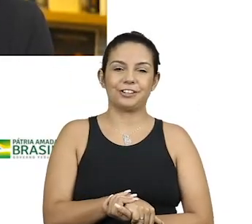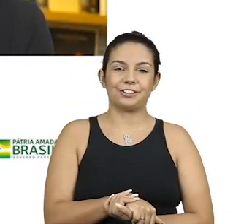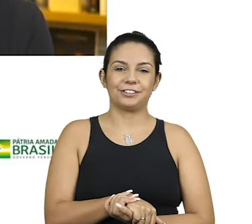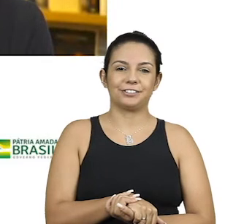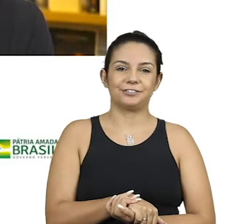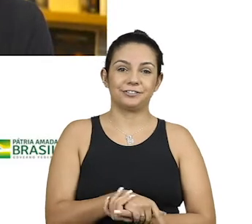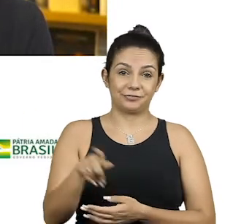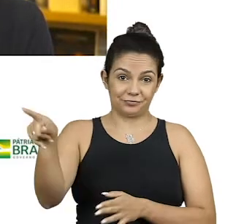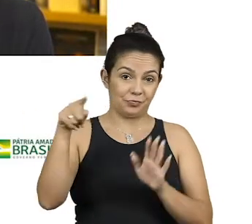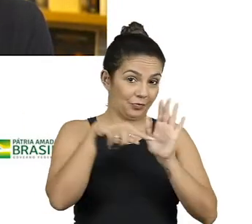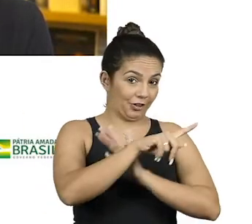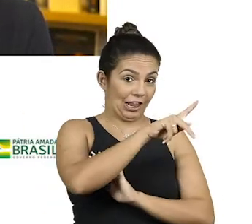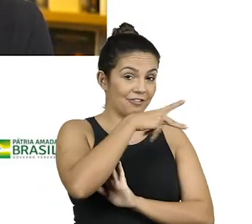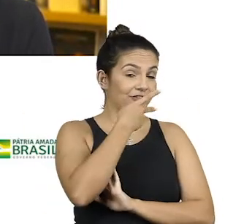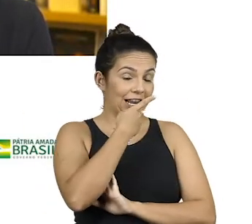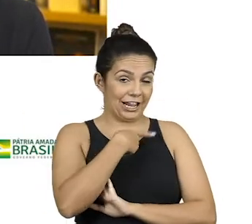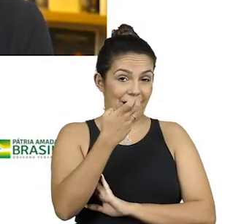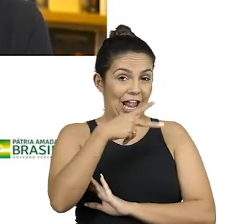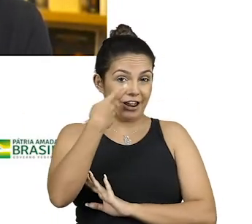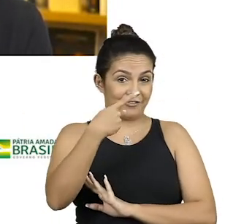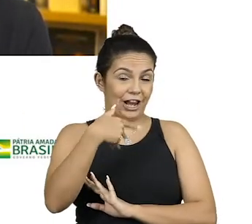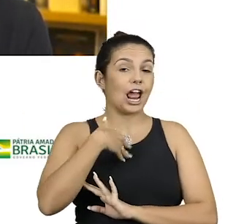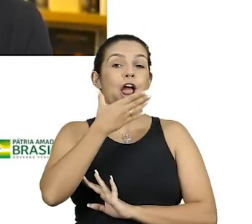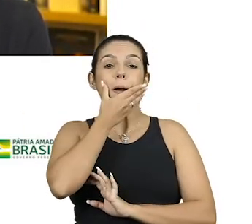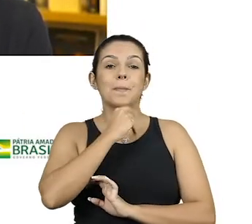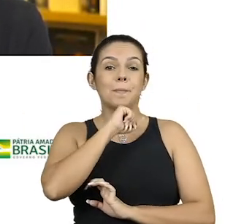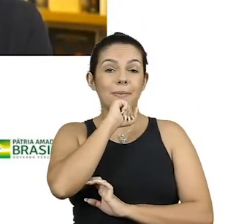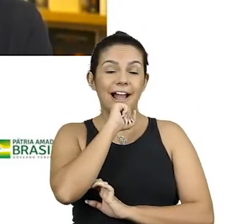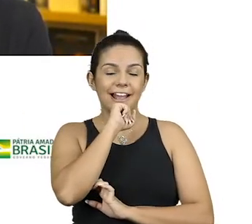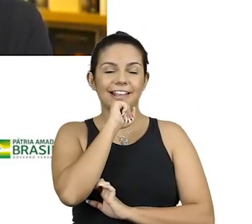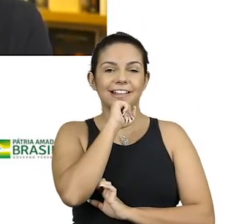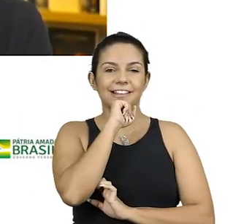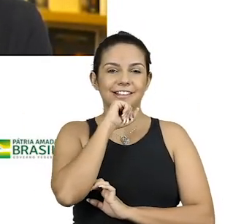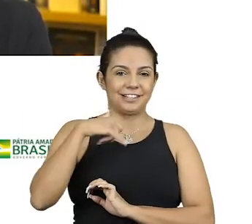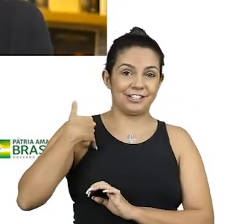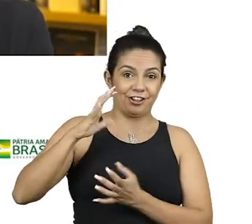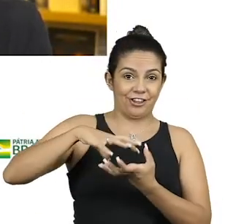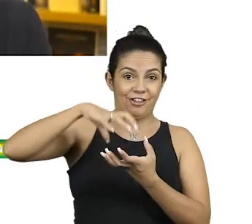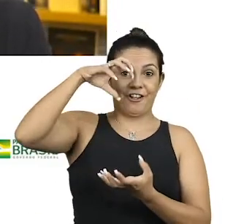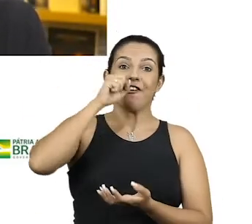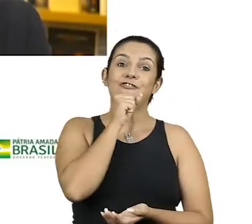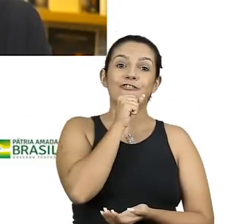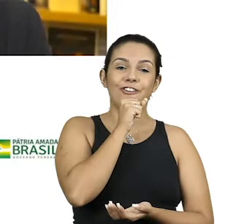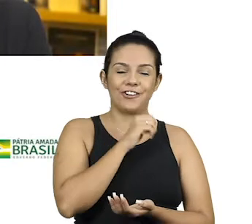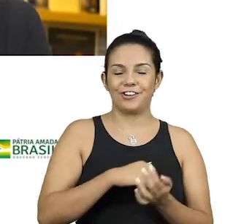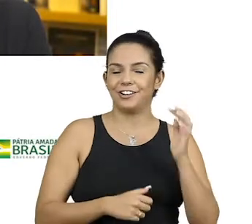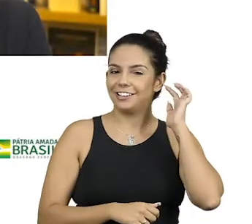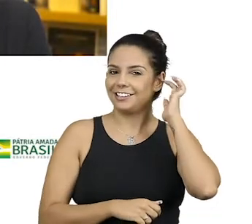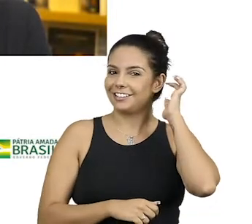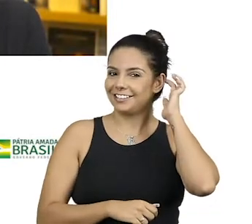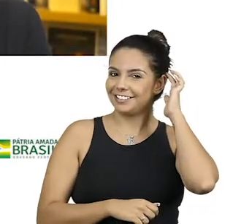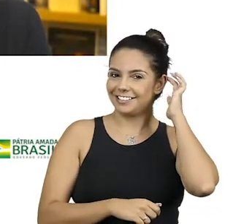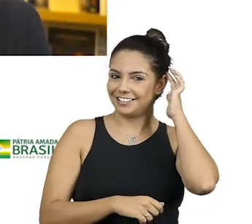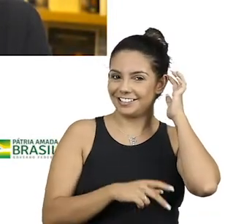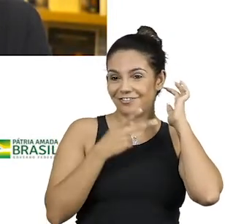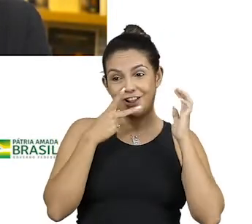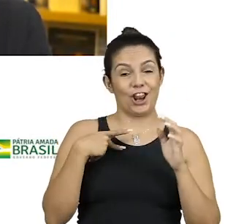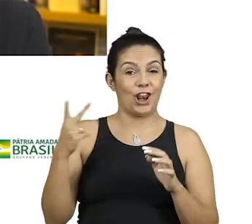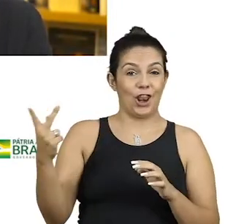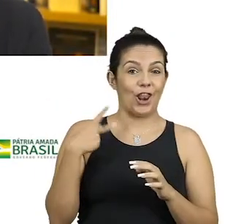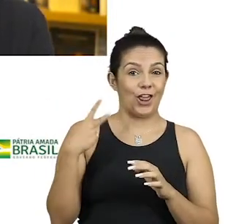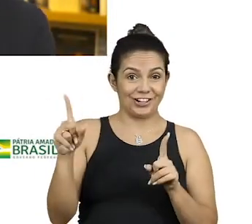você está falando da minha paternidade com idade de avô? Nossa! Nossa!